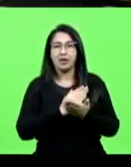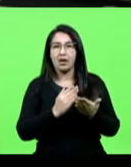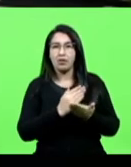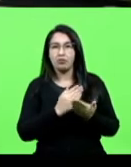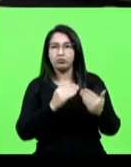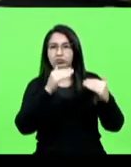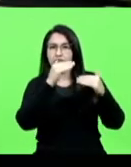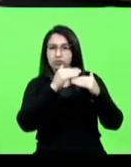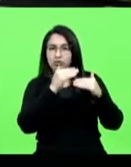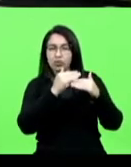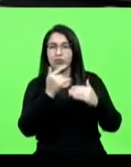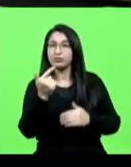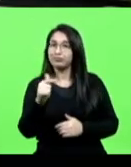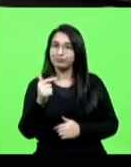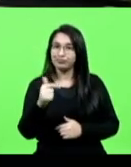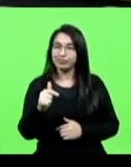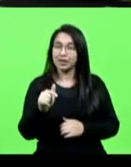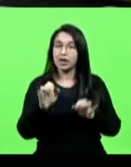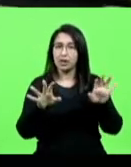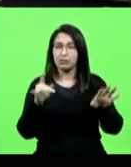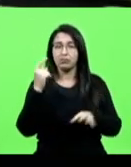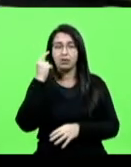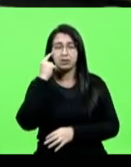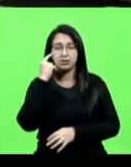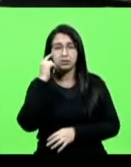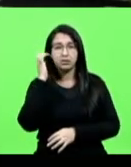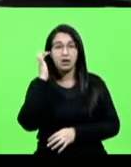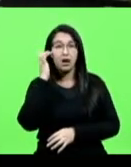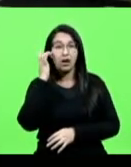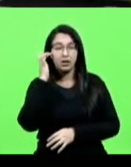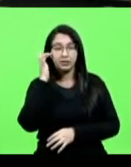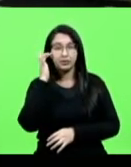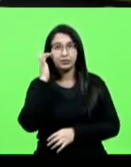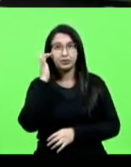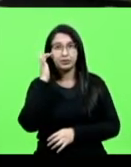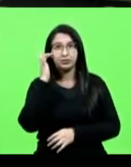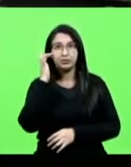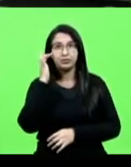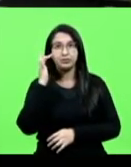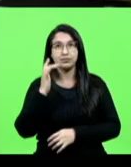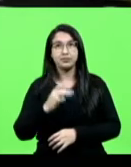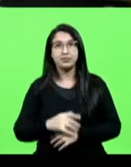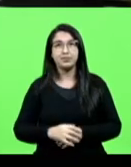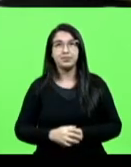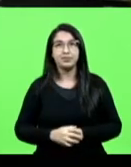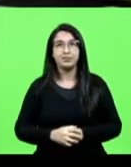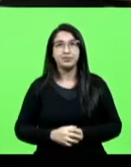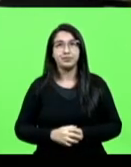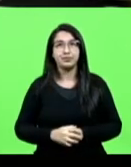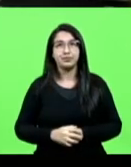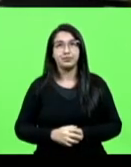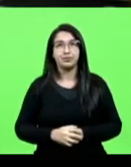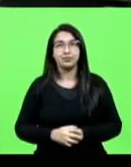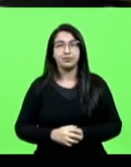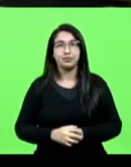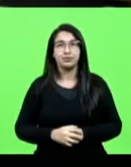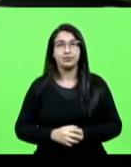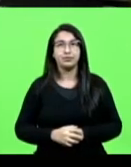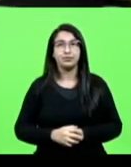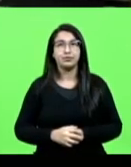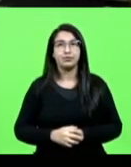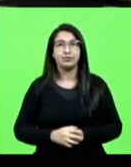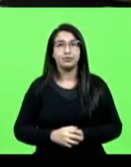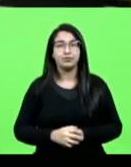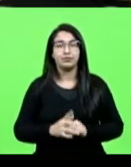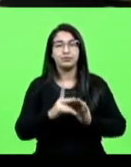mas eu vejo que, salvo o melhor juízo, o